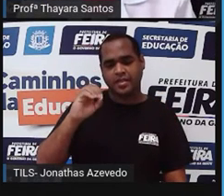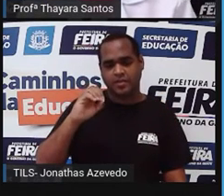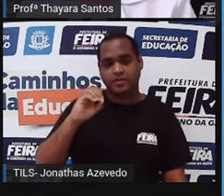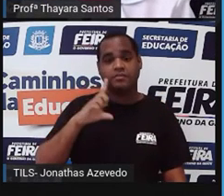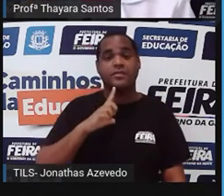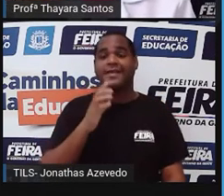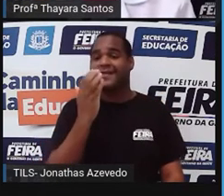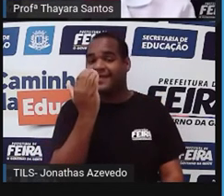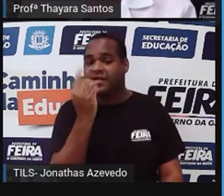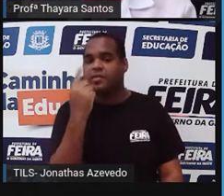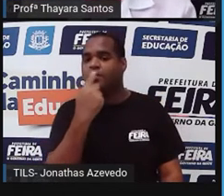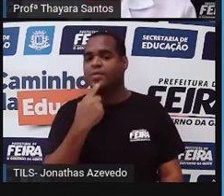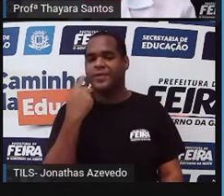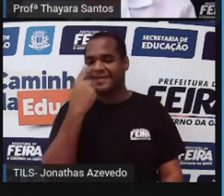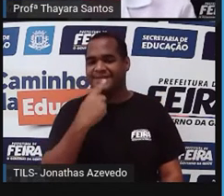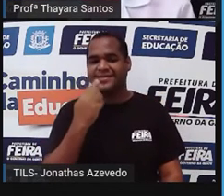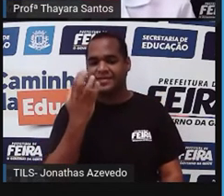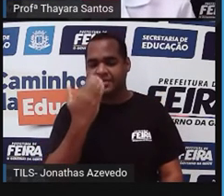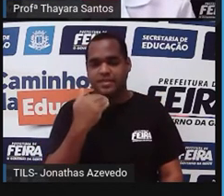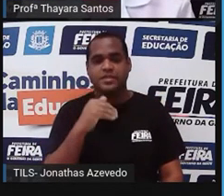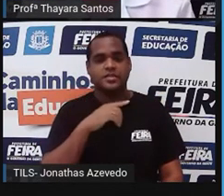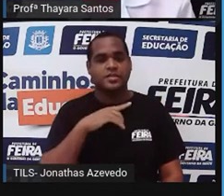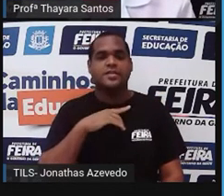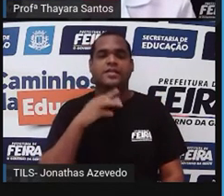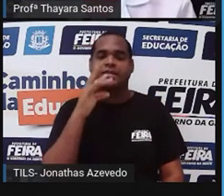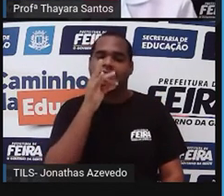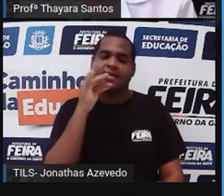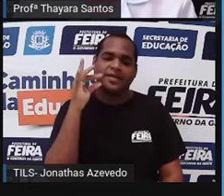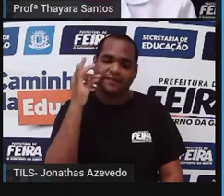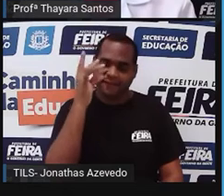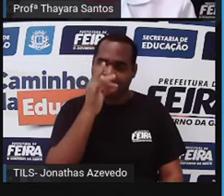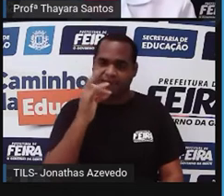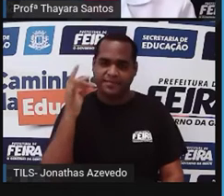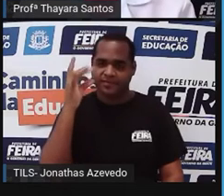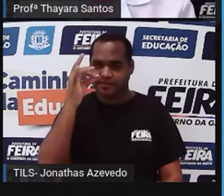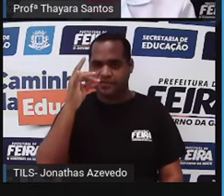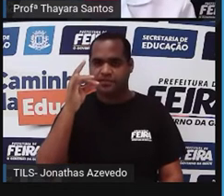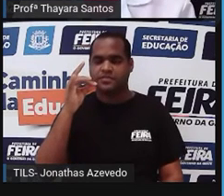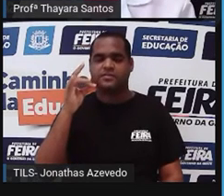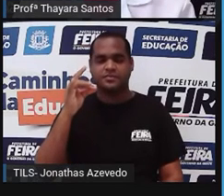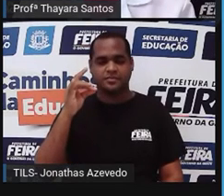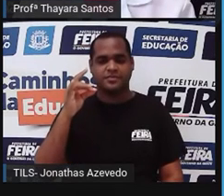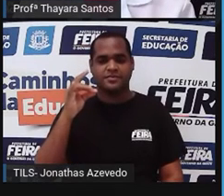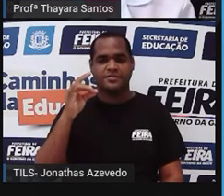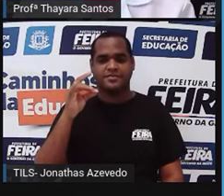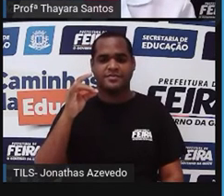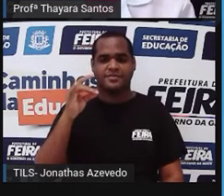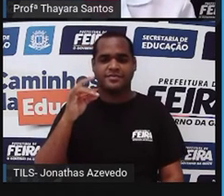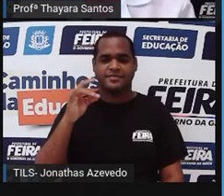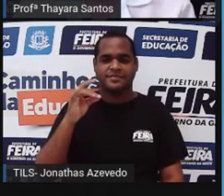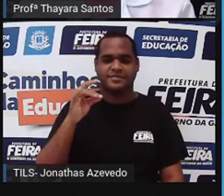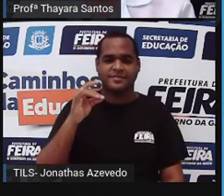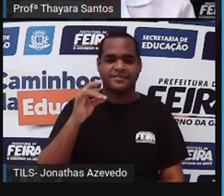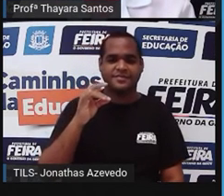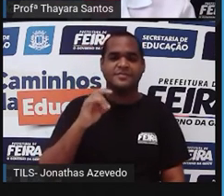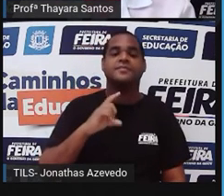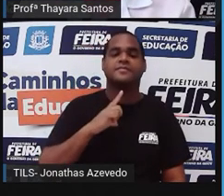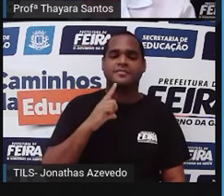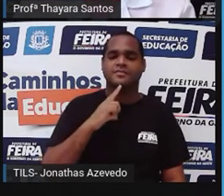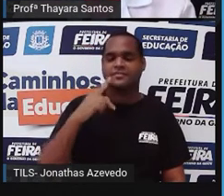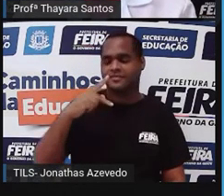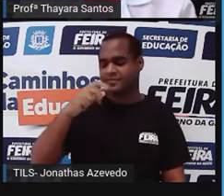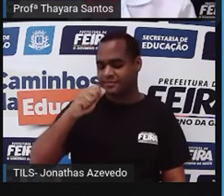aqui da nossa boca, a gente também tem glândulas salivares. A gente tem uma outra glândula, que é o